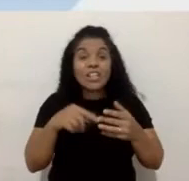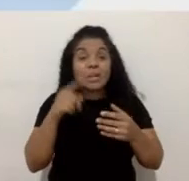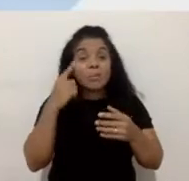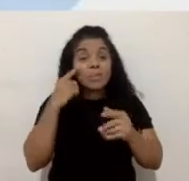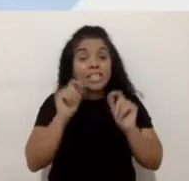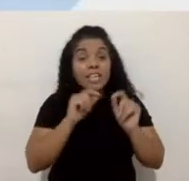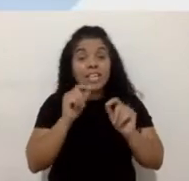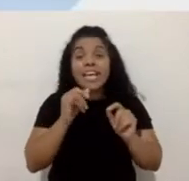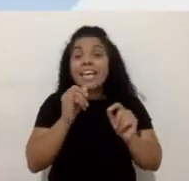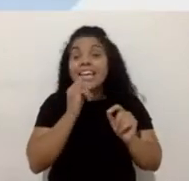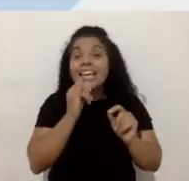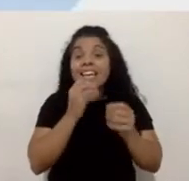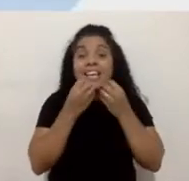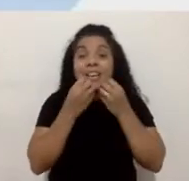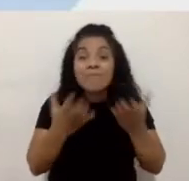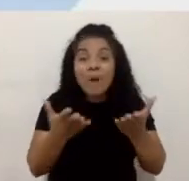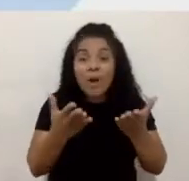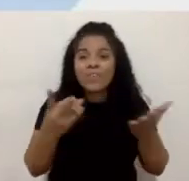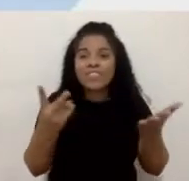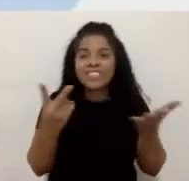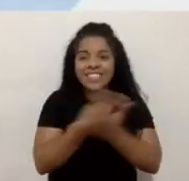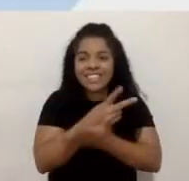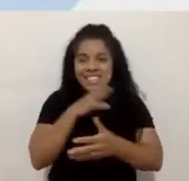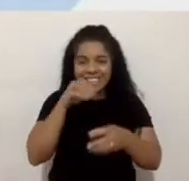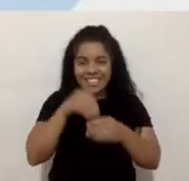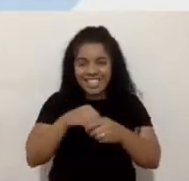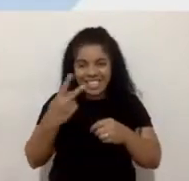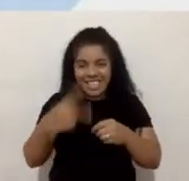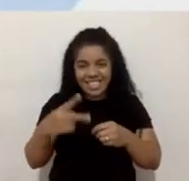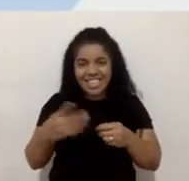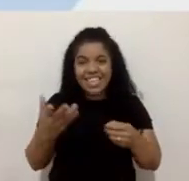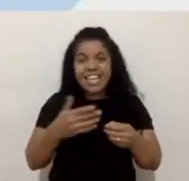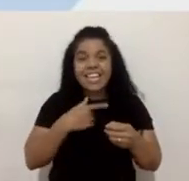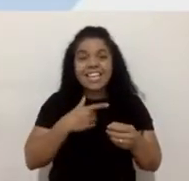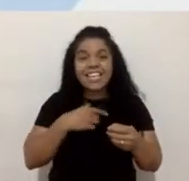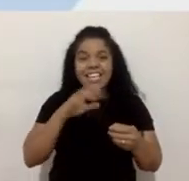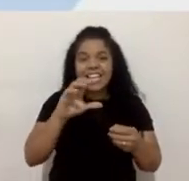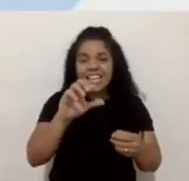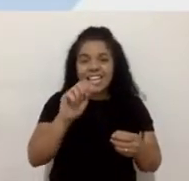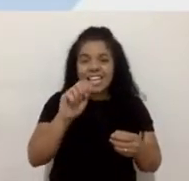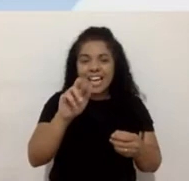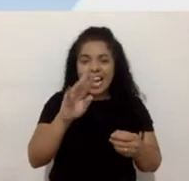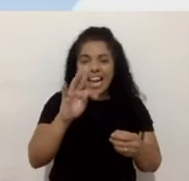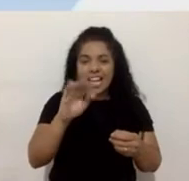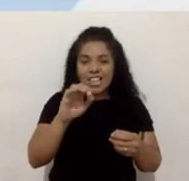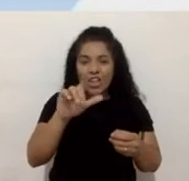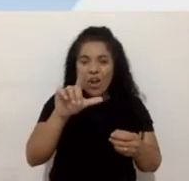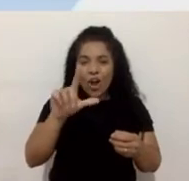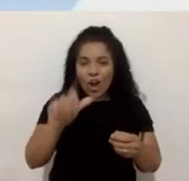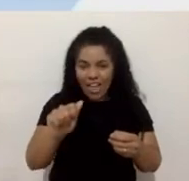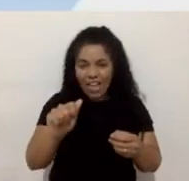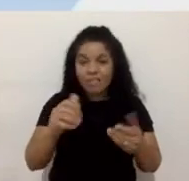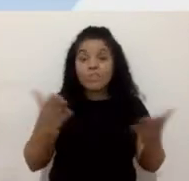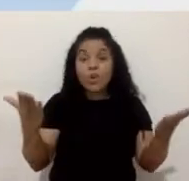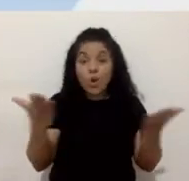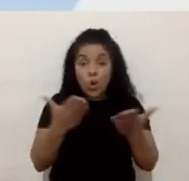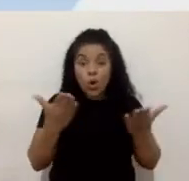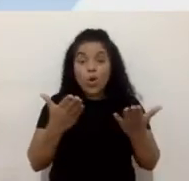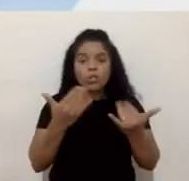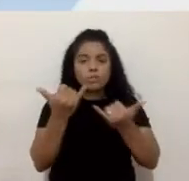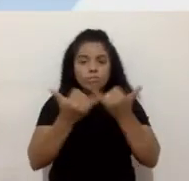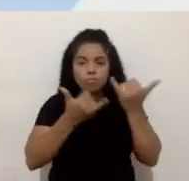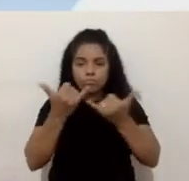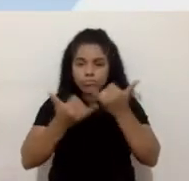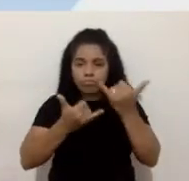exemplo bom, assim, que está acontecendo aqui dentro da nossa casa, que é o Cartola. Hoje, o nosso Fantasy Game, né, que utiliza aí o Campeonato